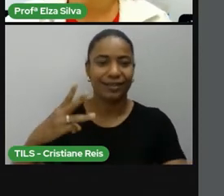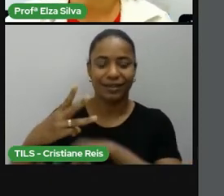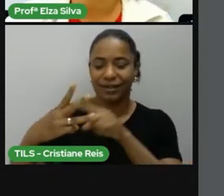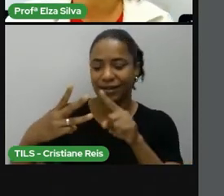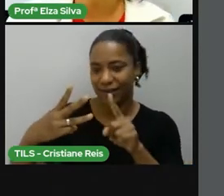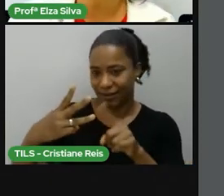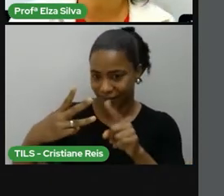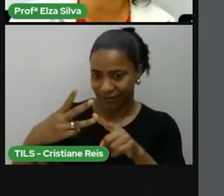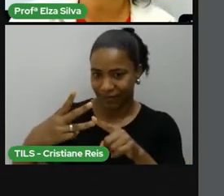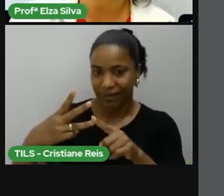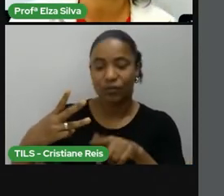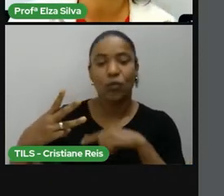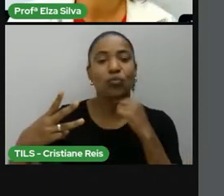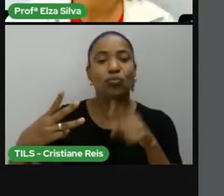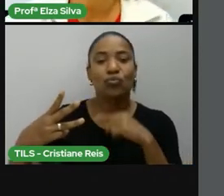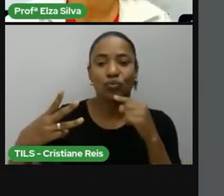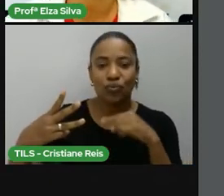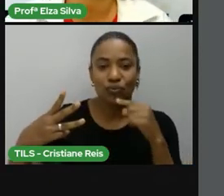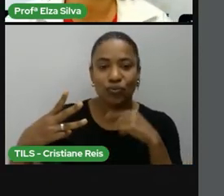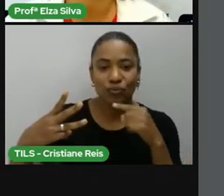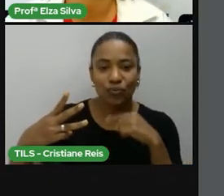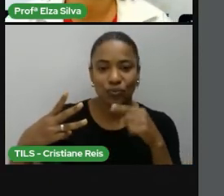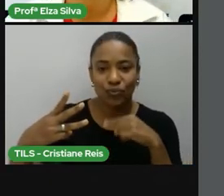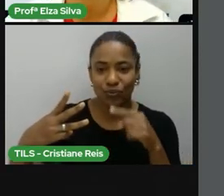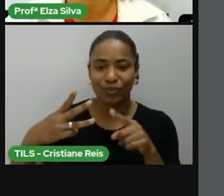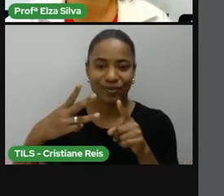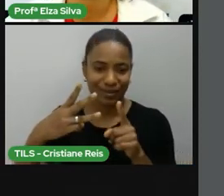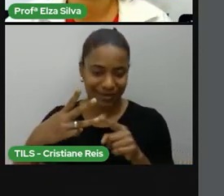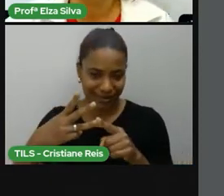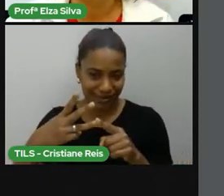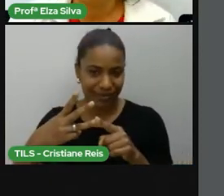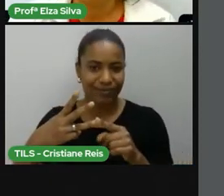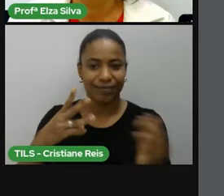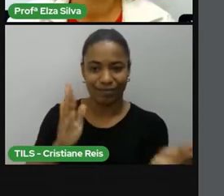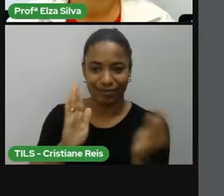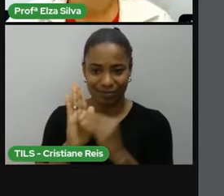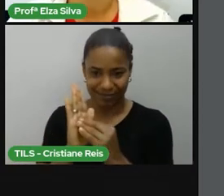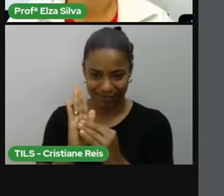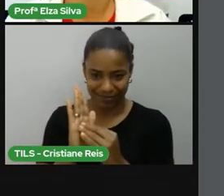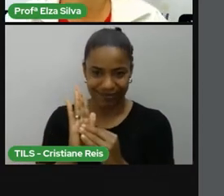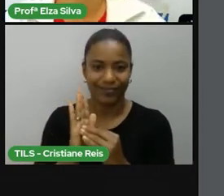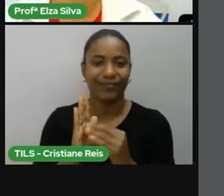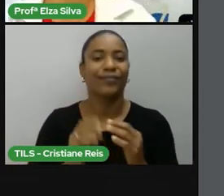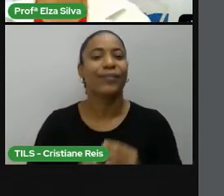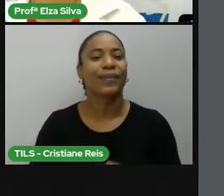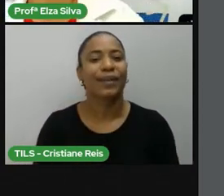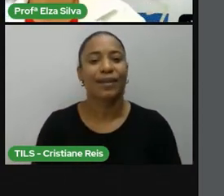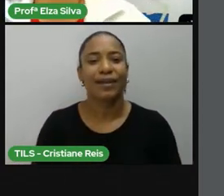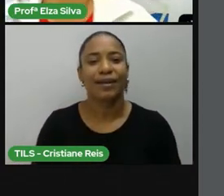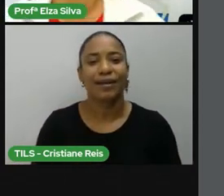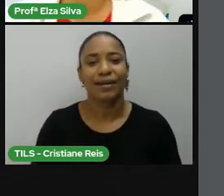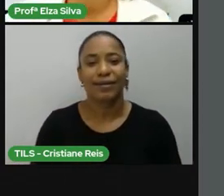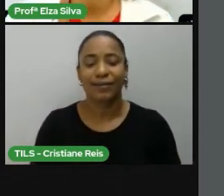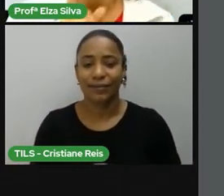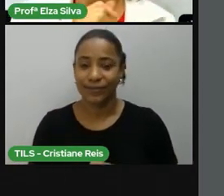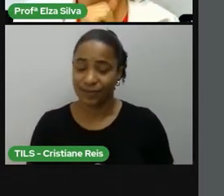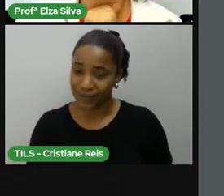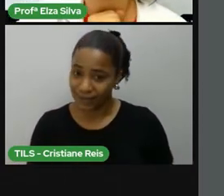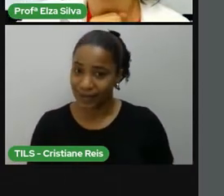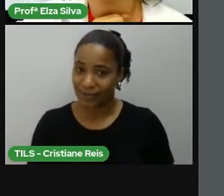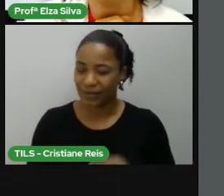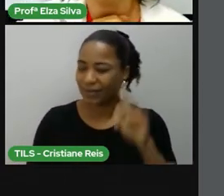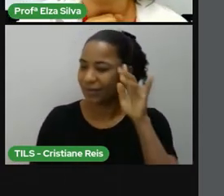relacionadas às dúvidas, Dots. Ok? Vamos lá. Primeiro, vamos